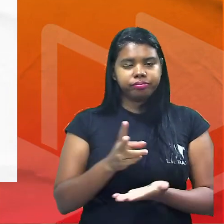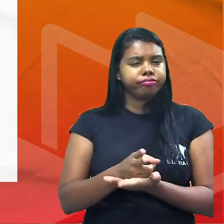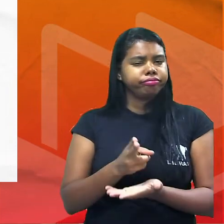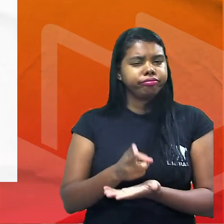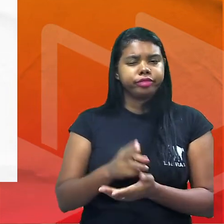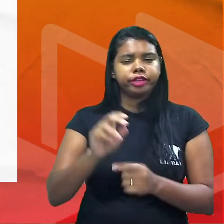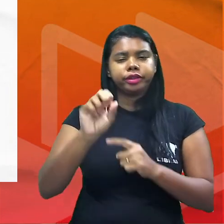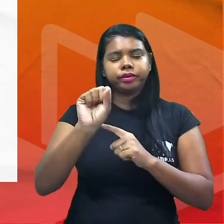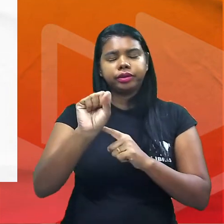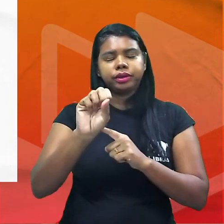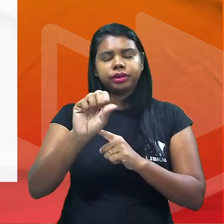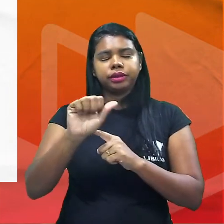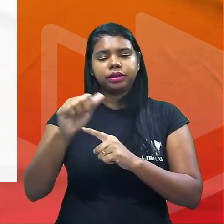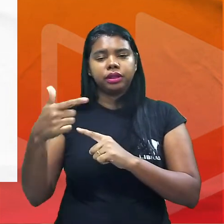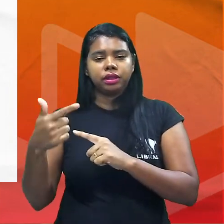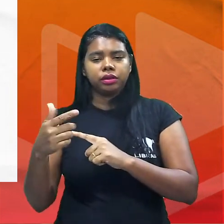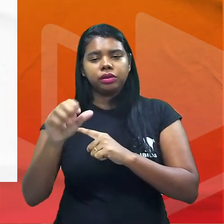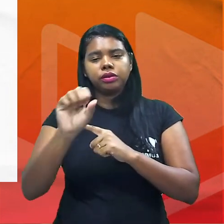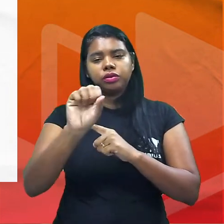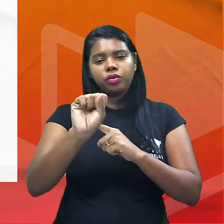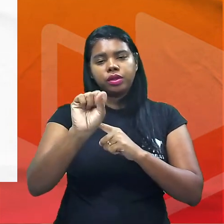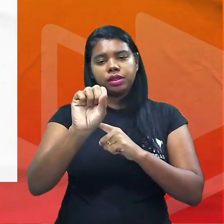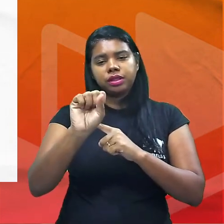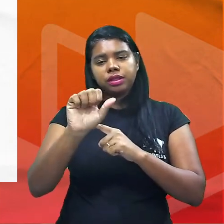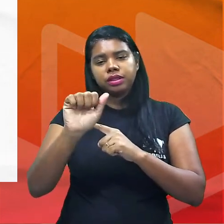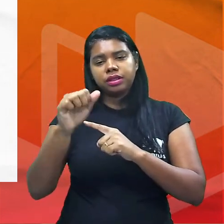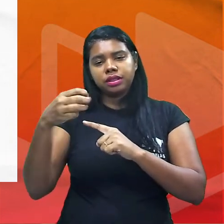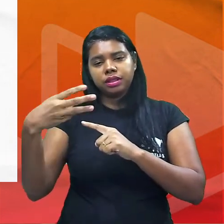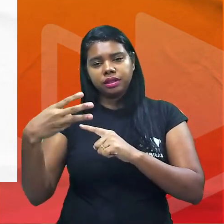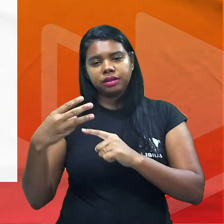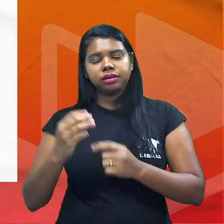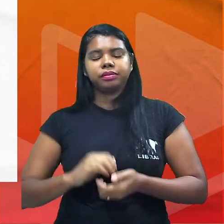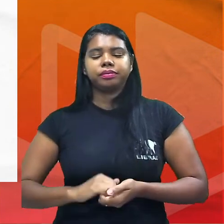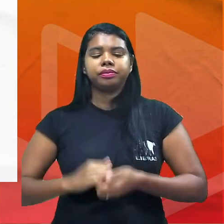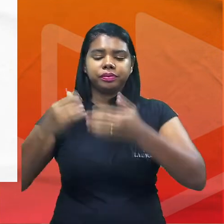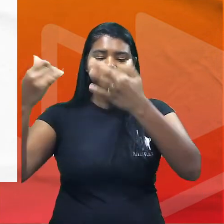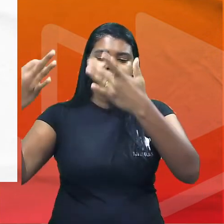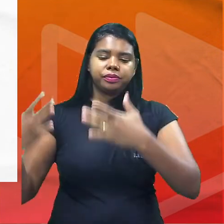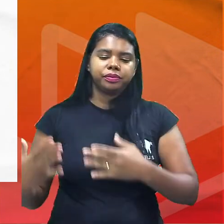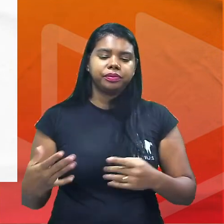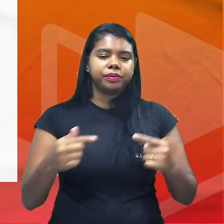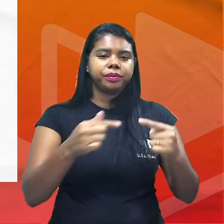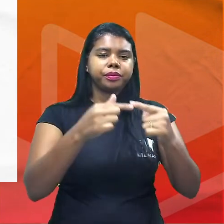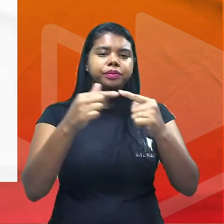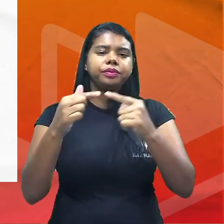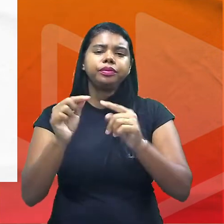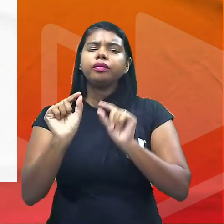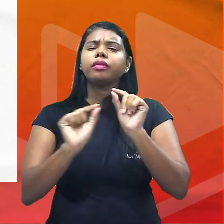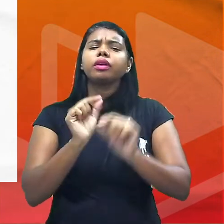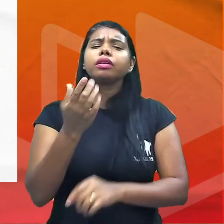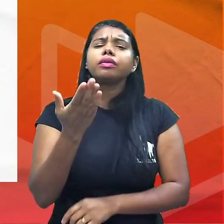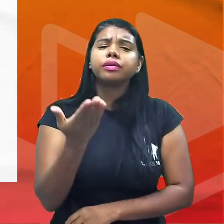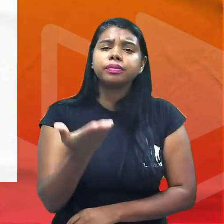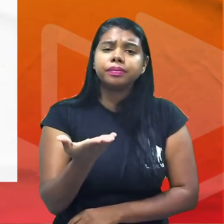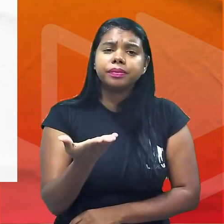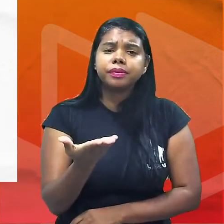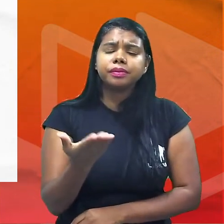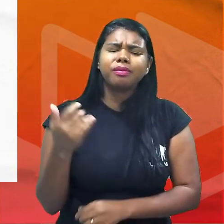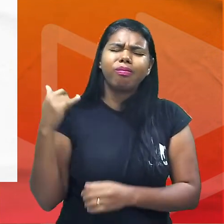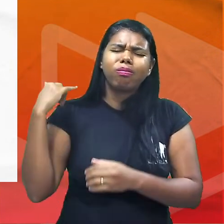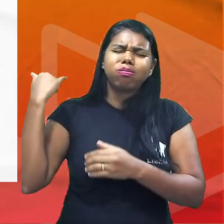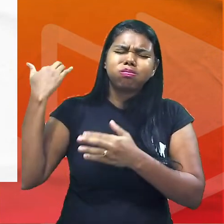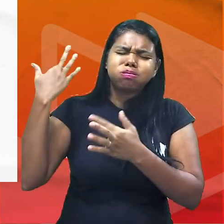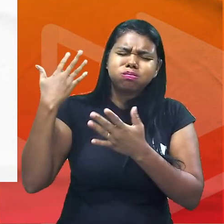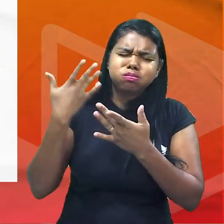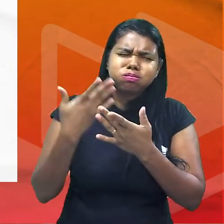SSA 2 seja no SSA 3 quando falar em concordância que você durante todo o ano